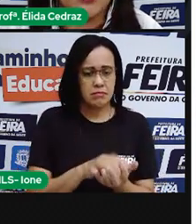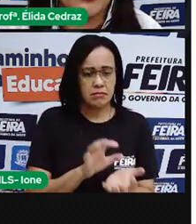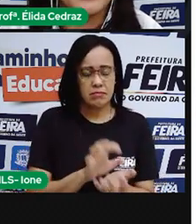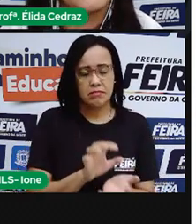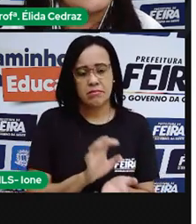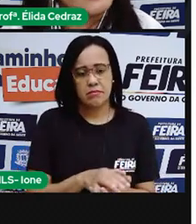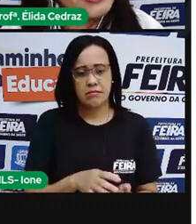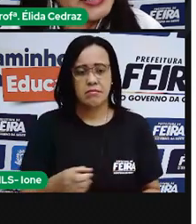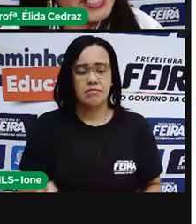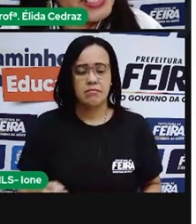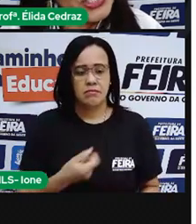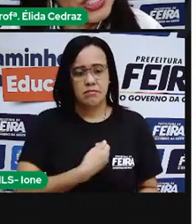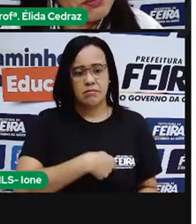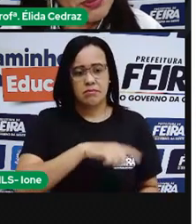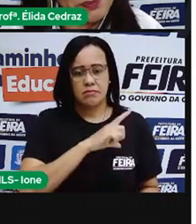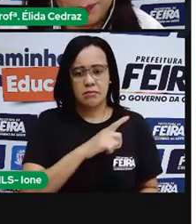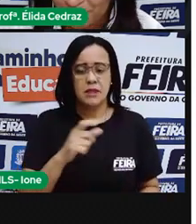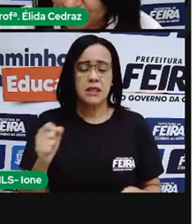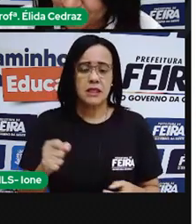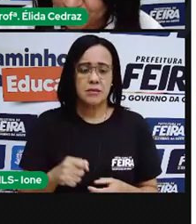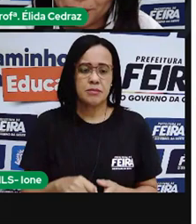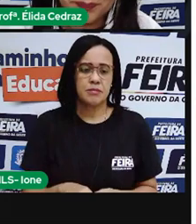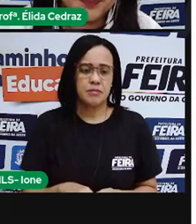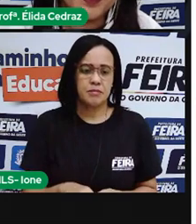Alagoas e Sergipe.